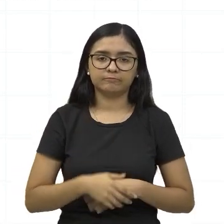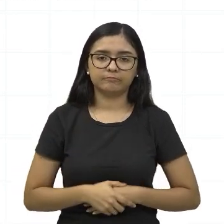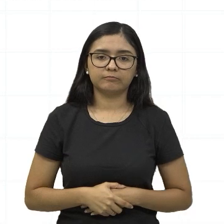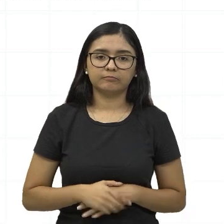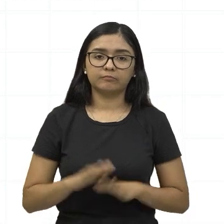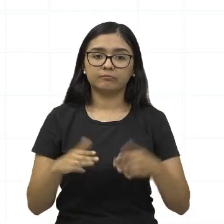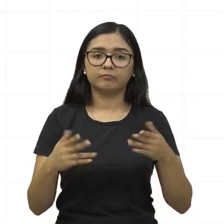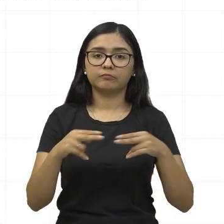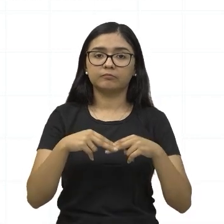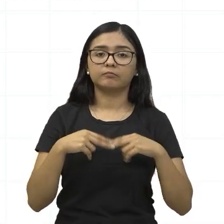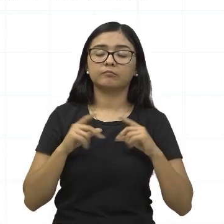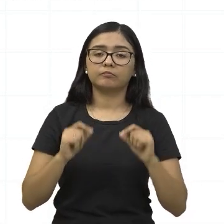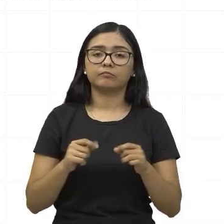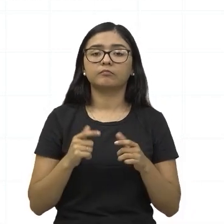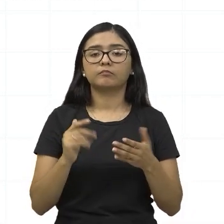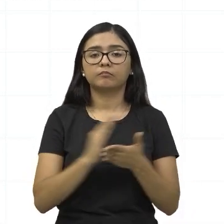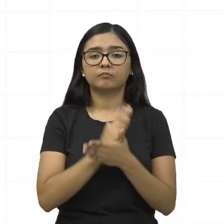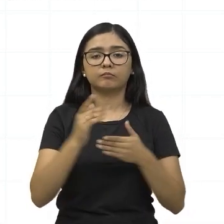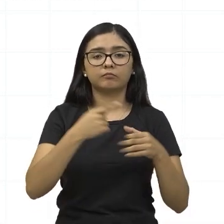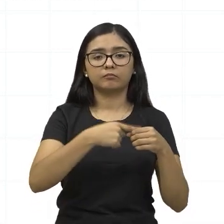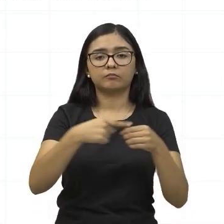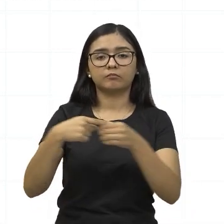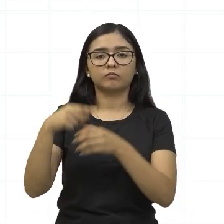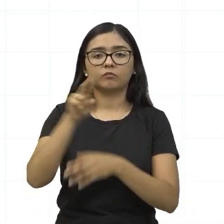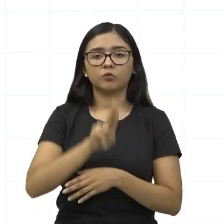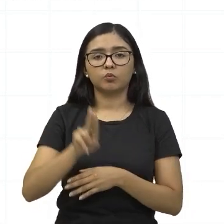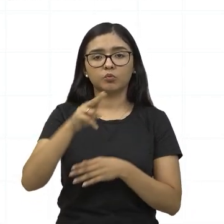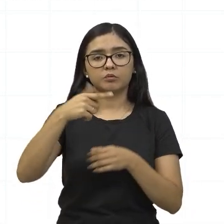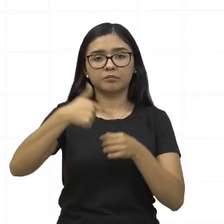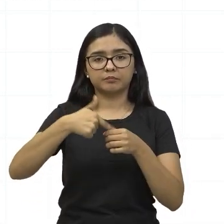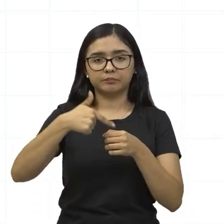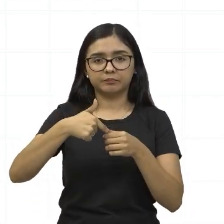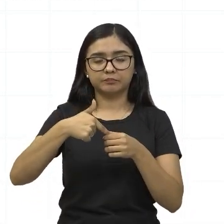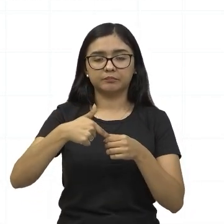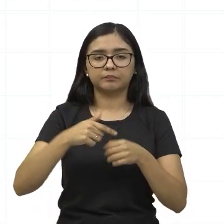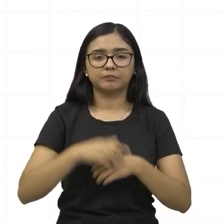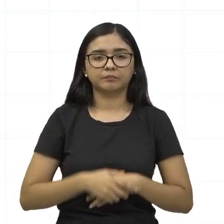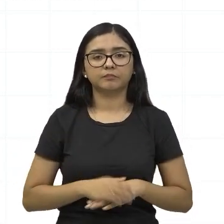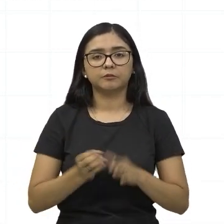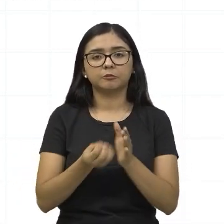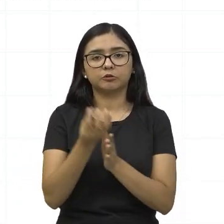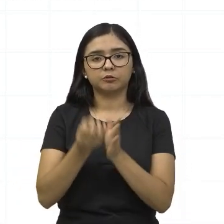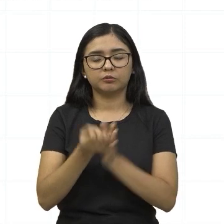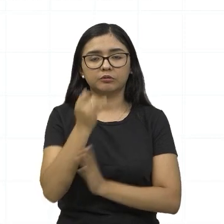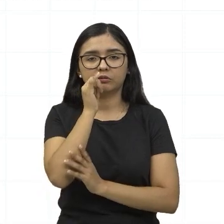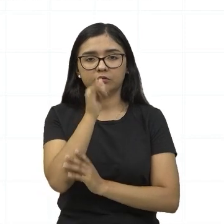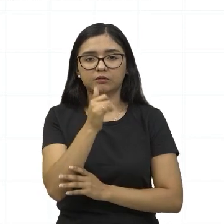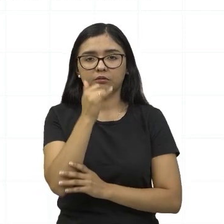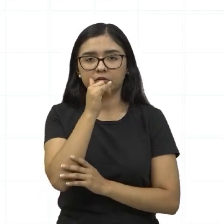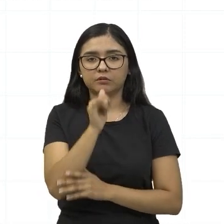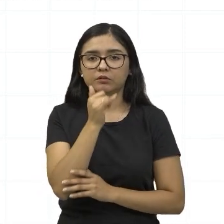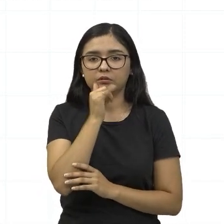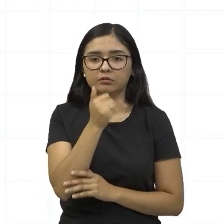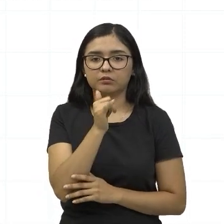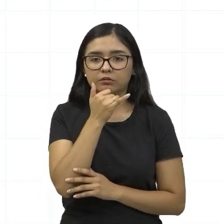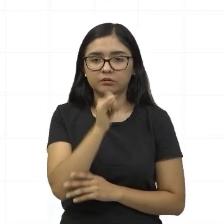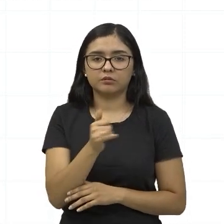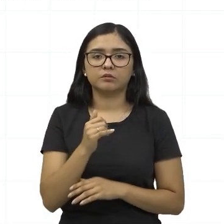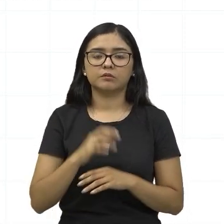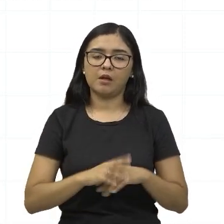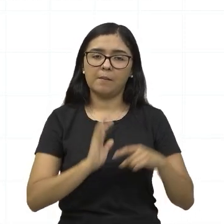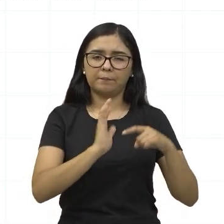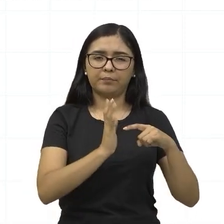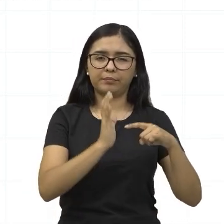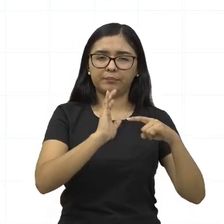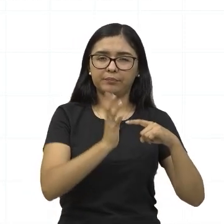Então, por isso, muitas cidades, elas vão utilizar esse óleo diesel para produzir energia, para alimentar ali geradores,